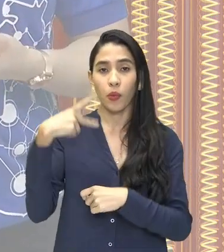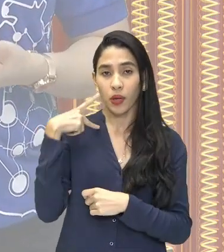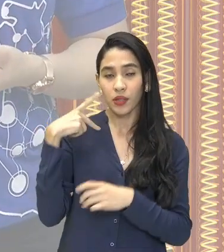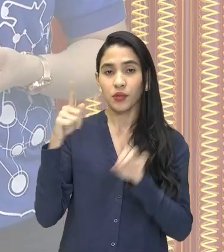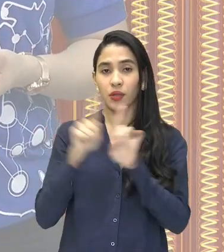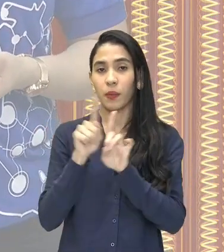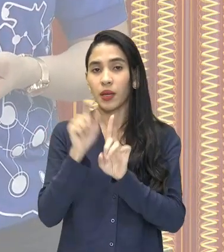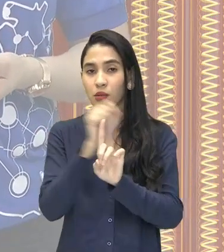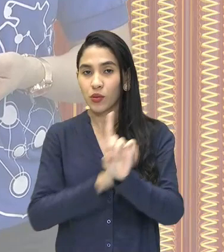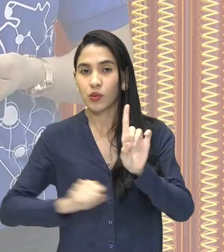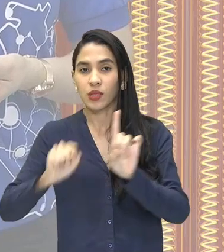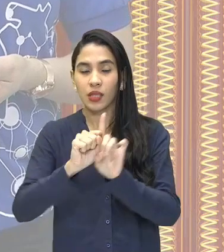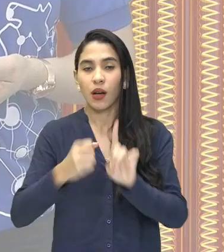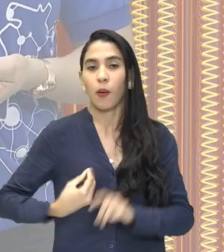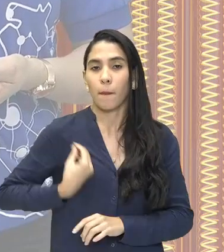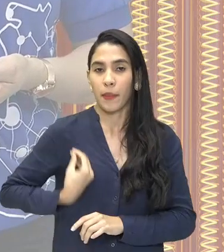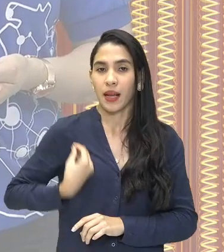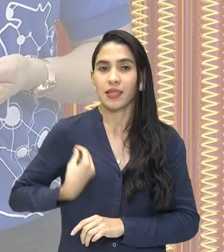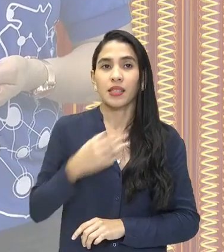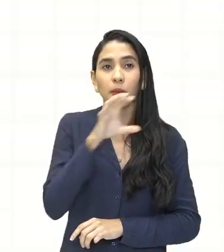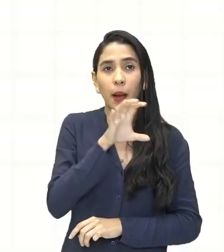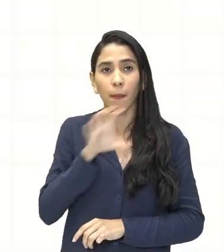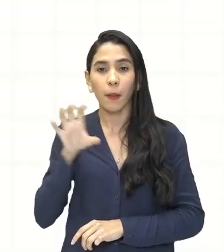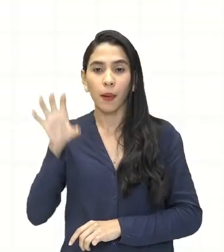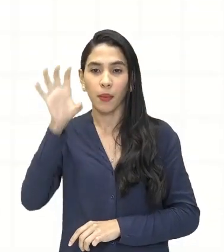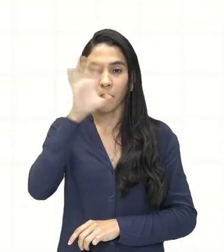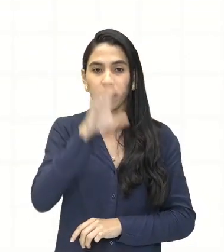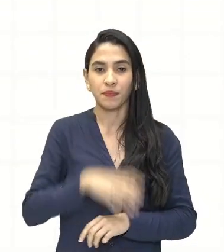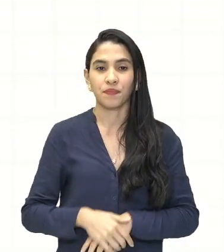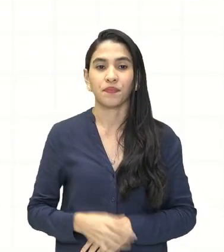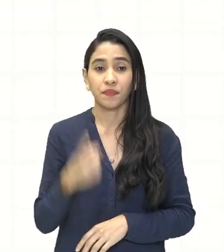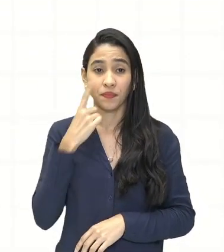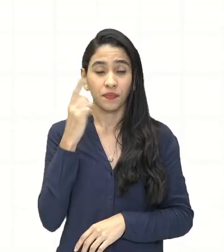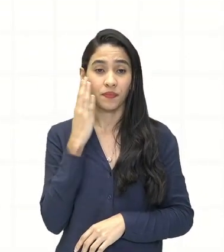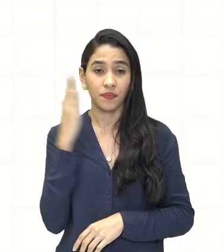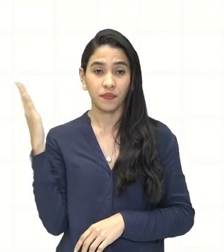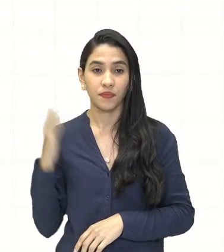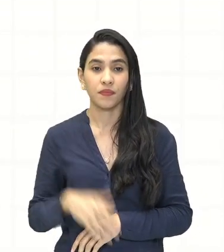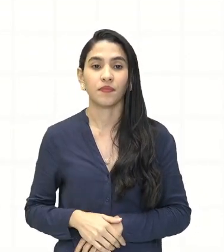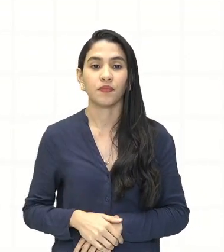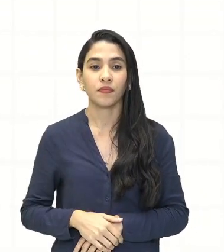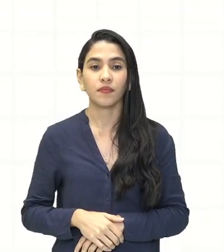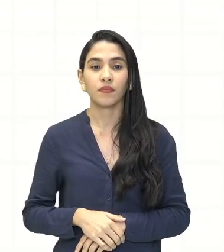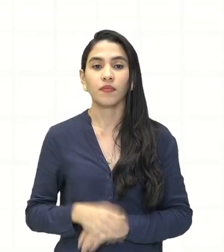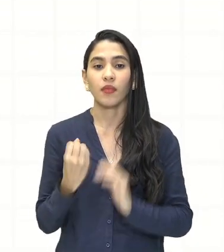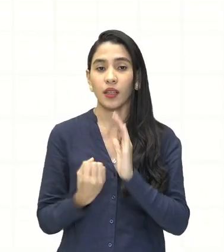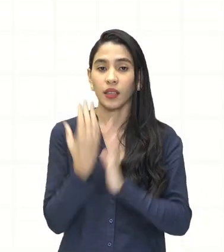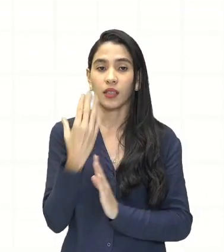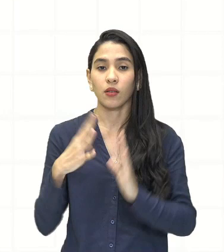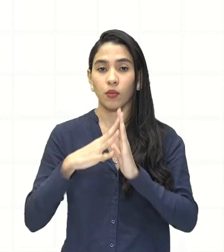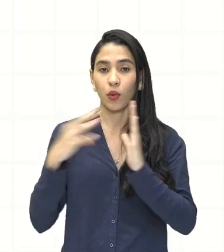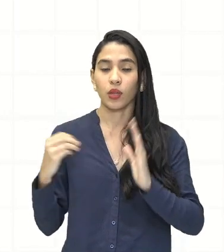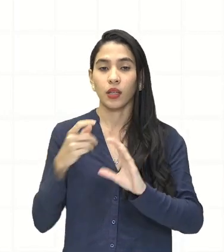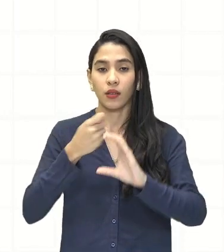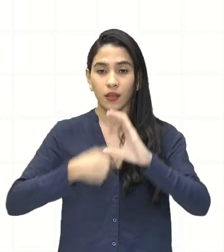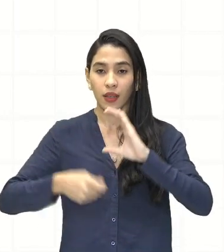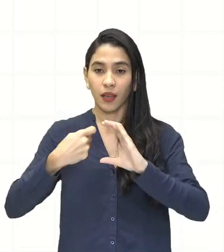presente em muitas sociedades atuais. Observem só. Origem do modelo